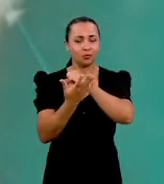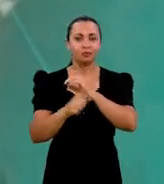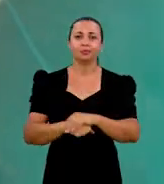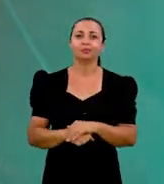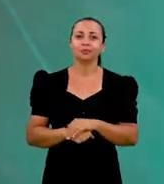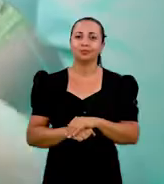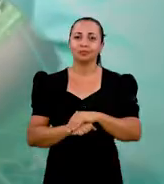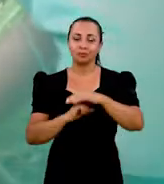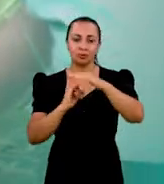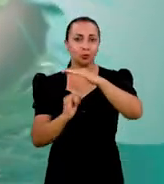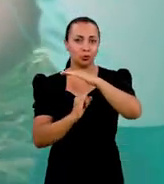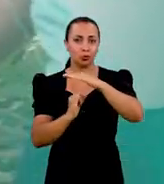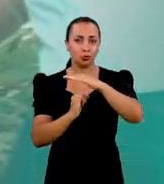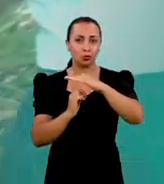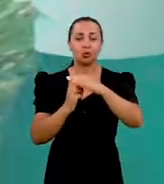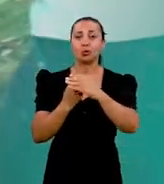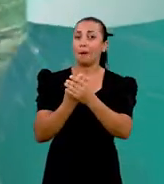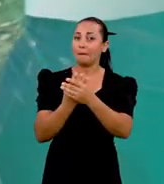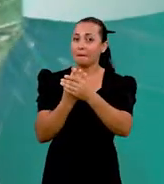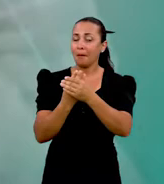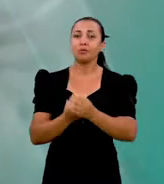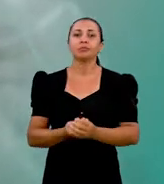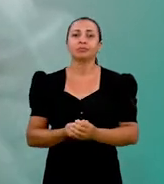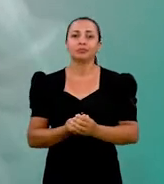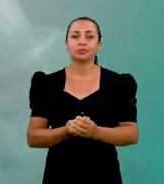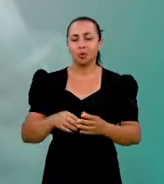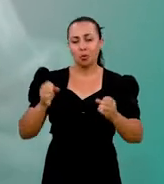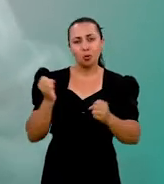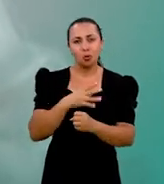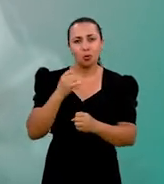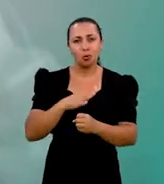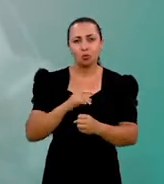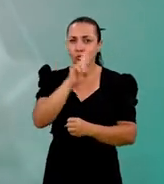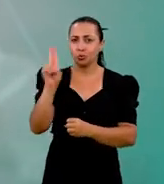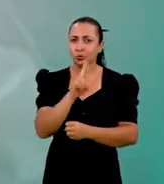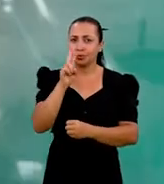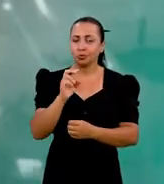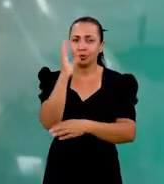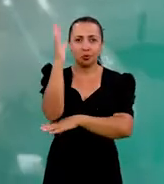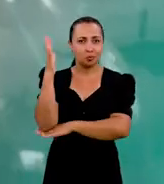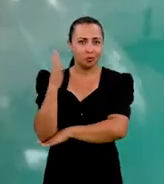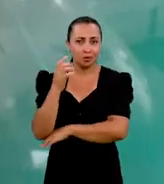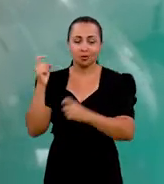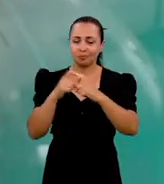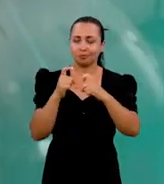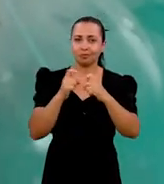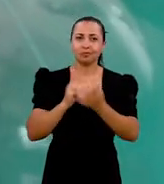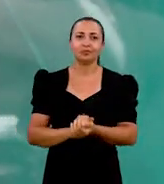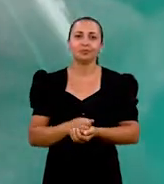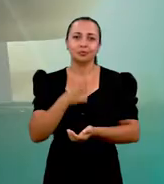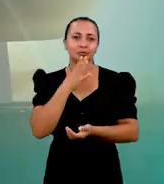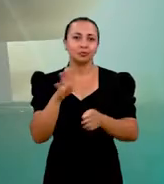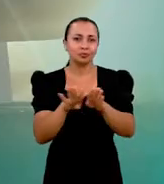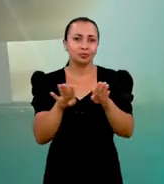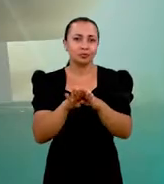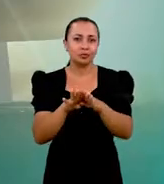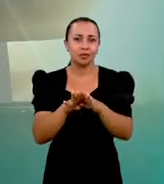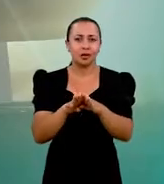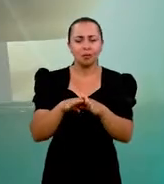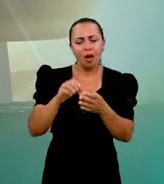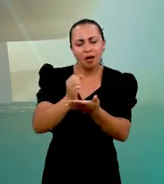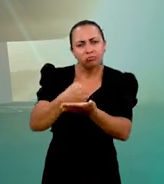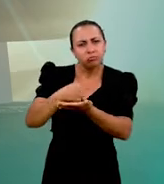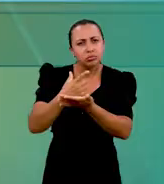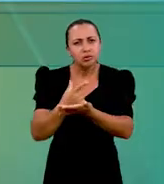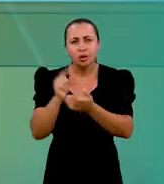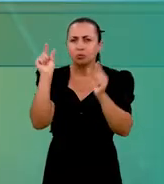-19? No Instituto Federal do Sertão de Pernambuco, novas formas de uso de plantas medicinais. E conheça também